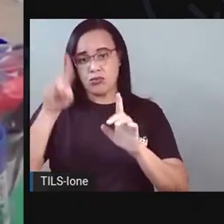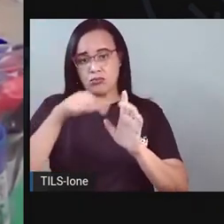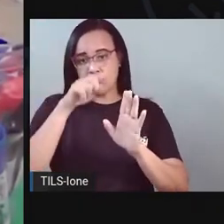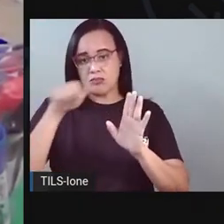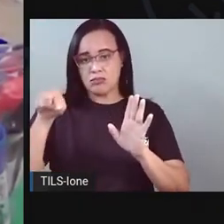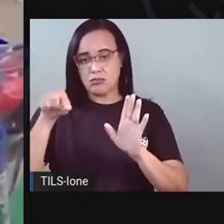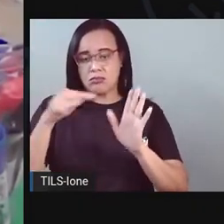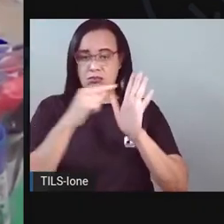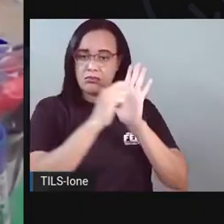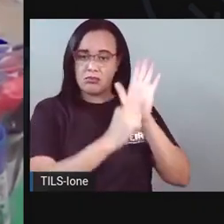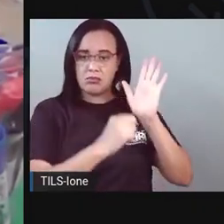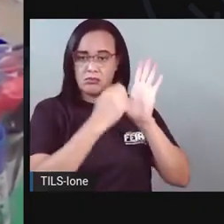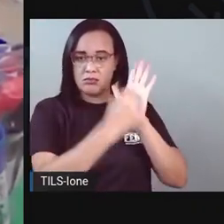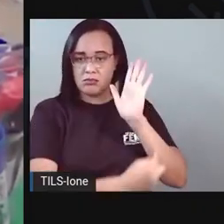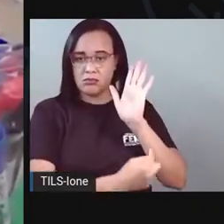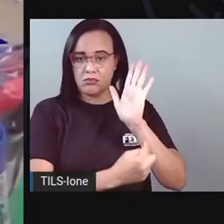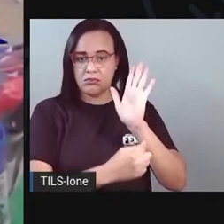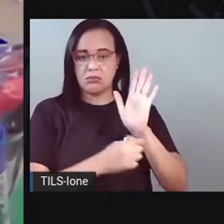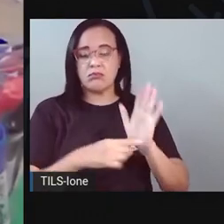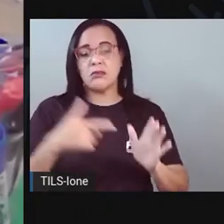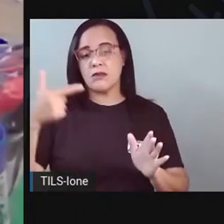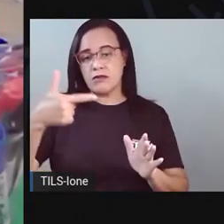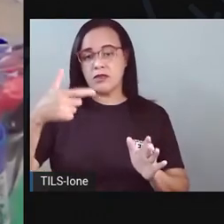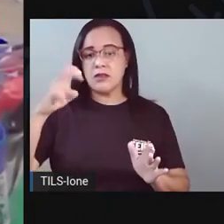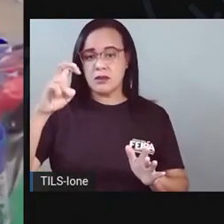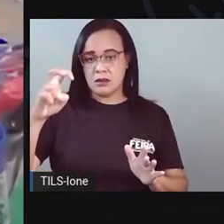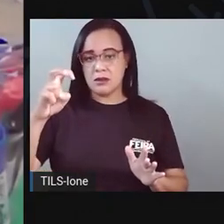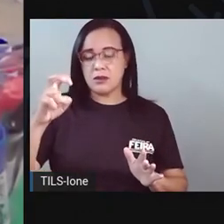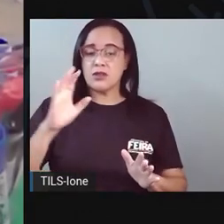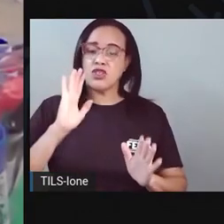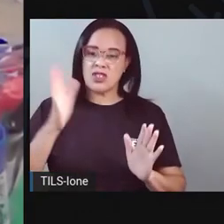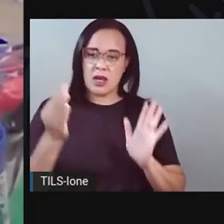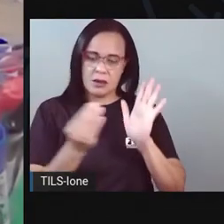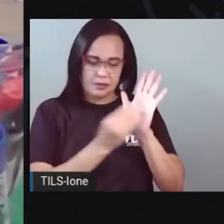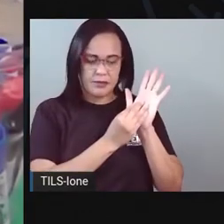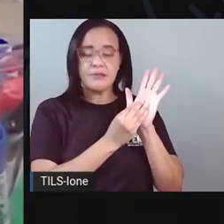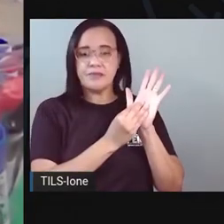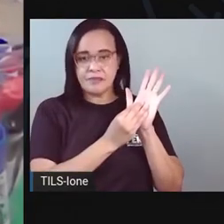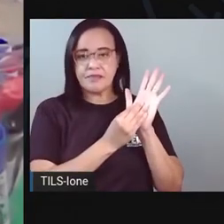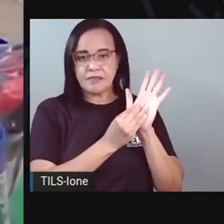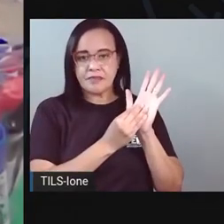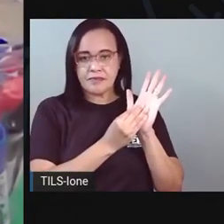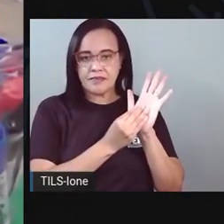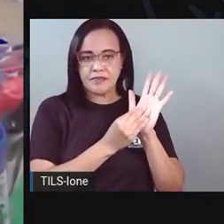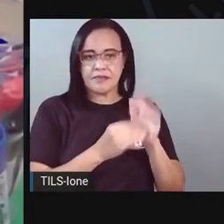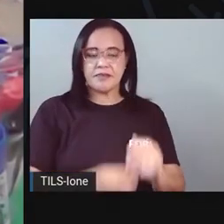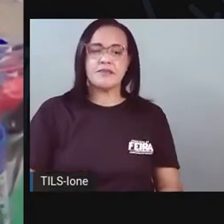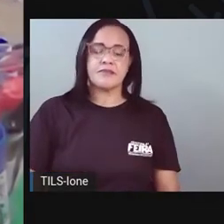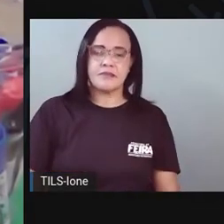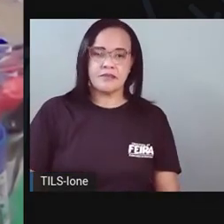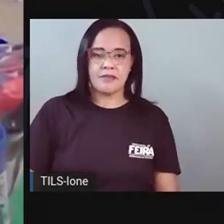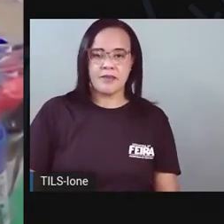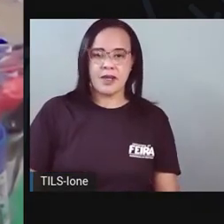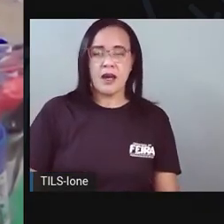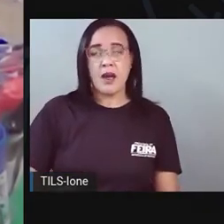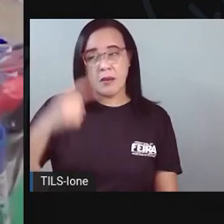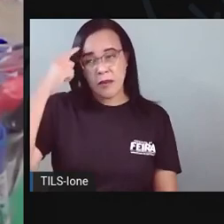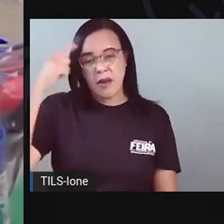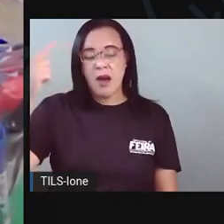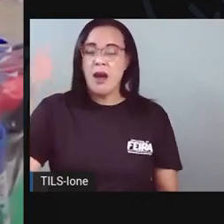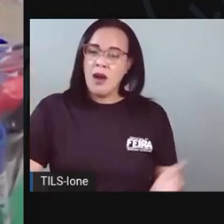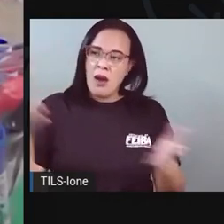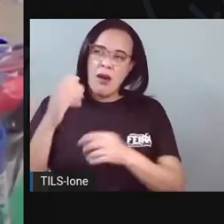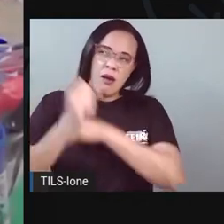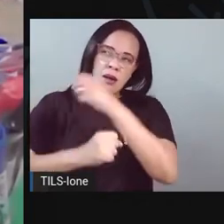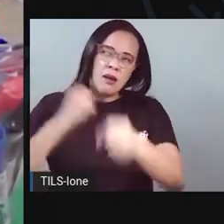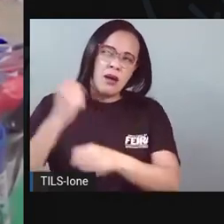25. Olha aqui, ó. Marquei o dia 25. Vamos imaginar que o Natal esse ano cai em uma quinta-feira. E aí eu